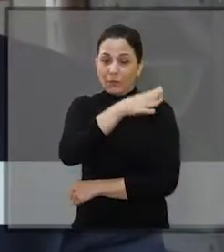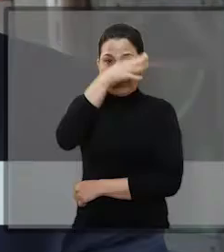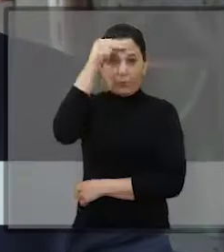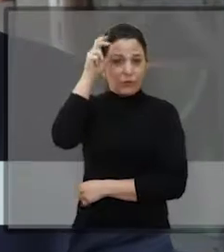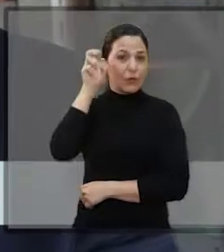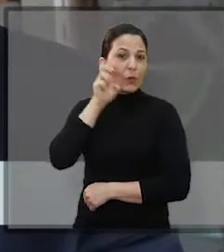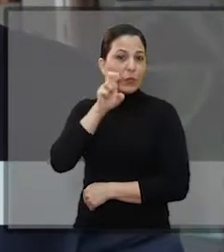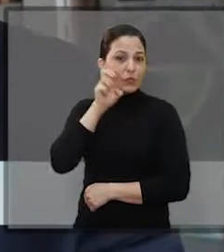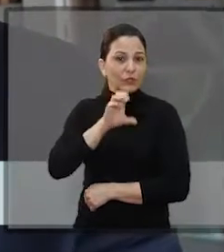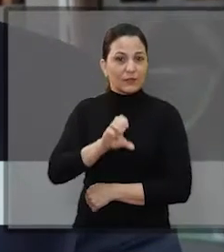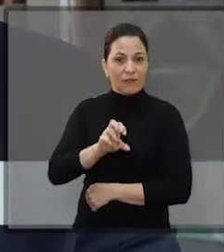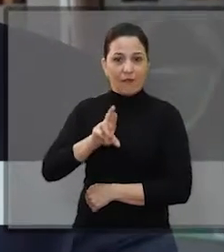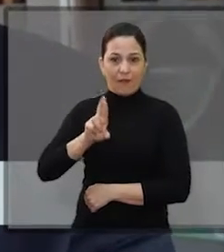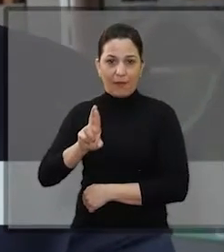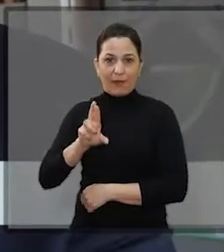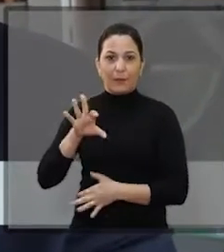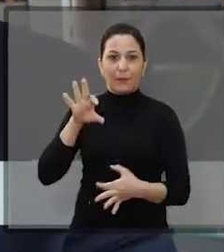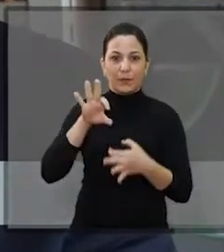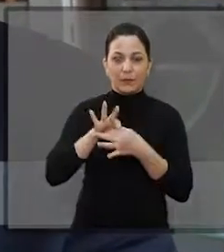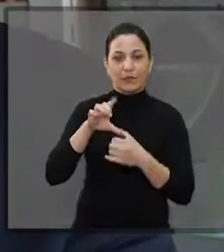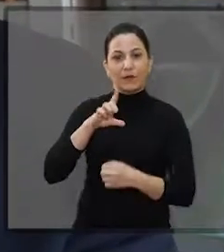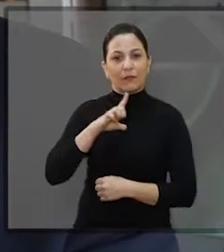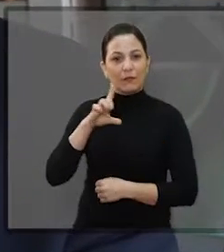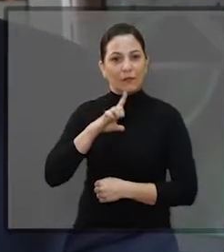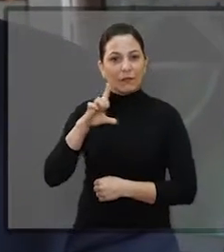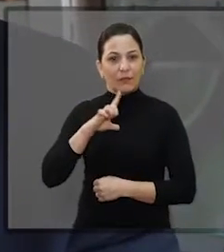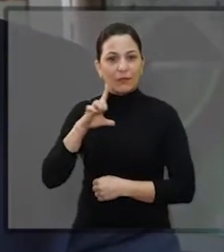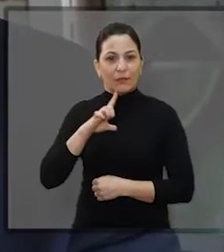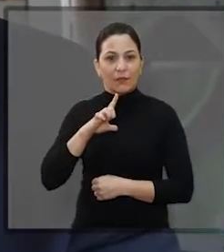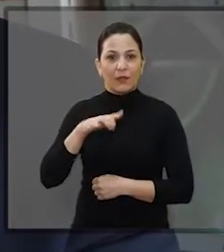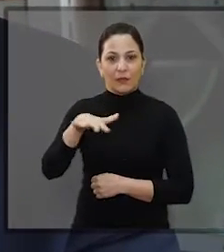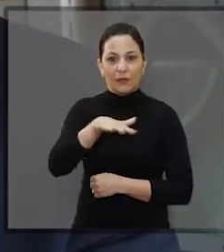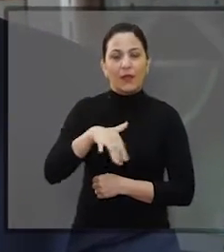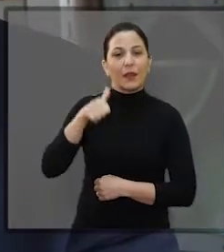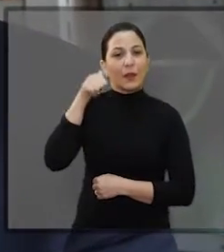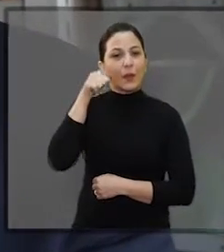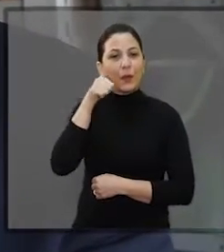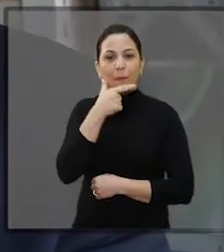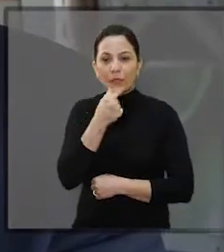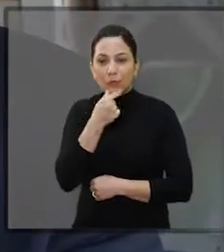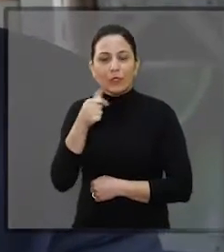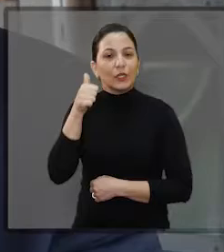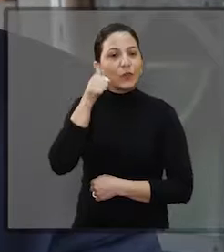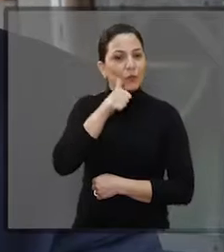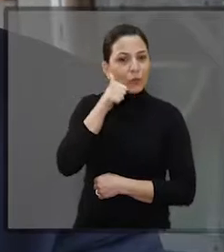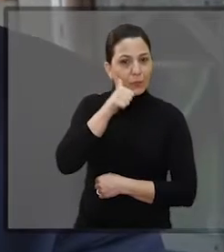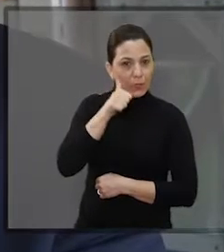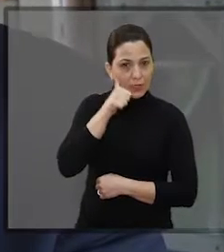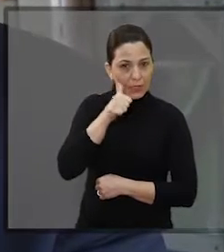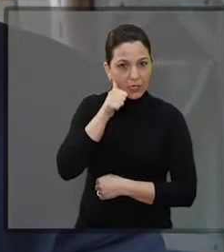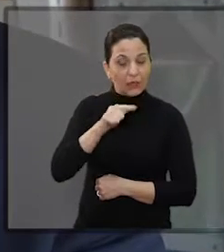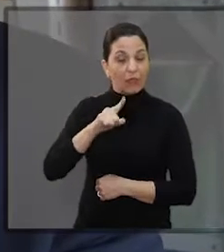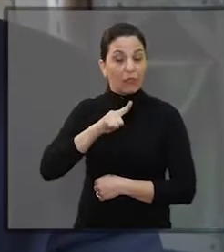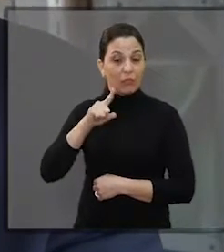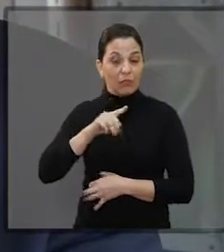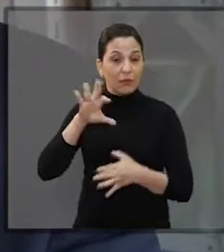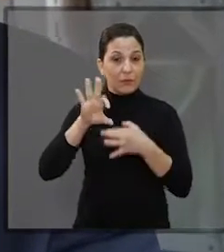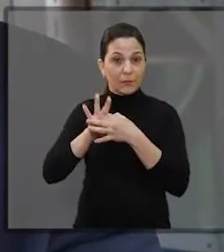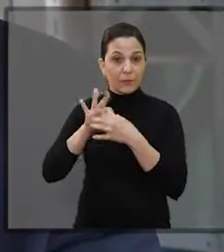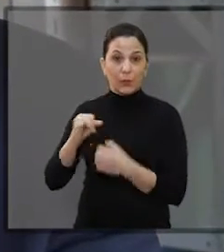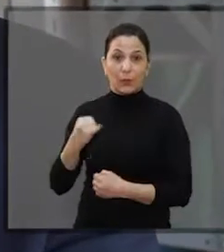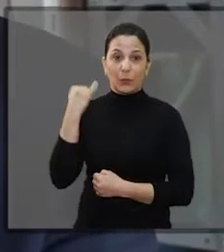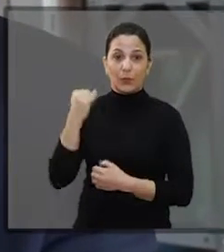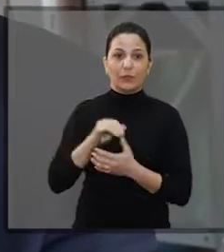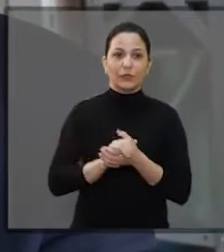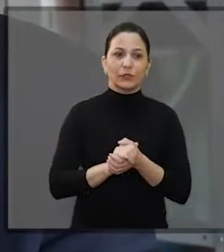tanto do prefeito Edinho com os CRs. Com essa parceria que nós estamos fazendo, tanto na parte masculina como feminina. E está